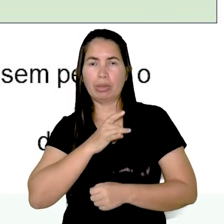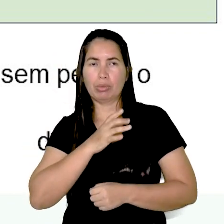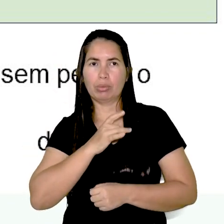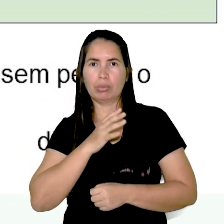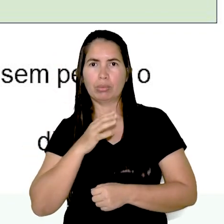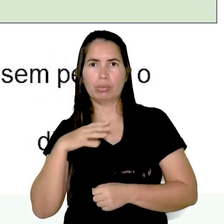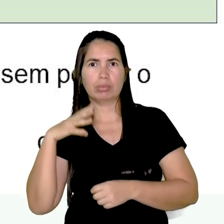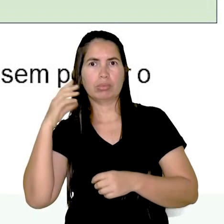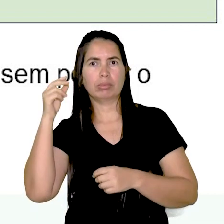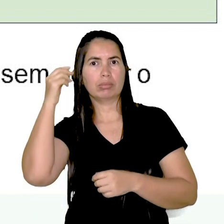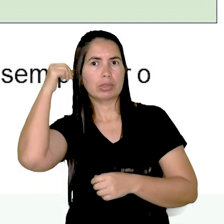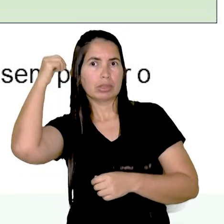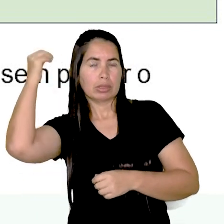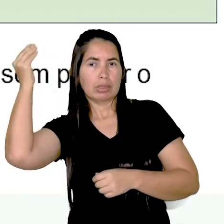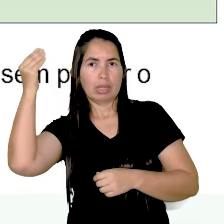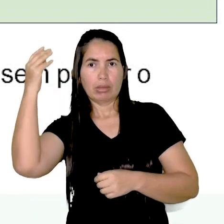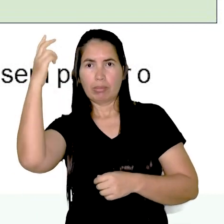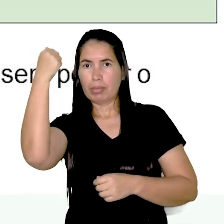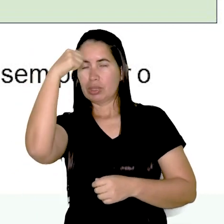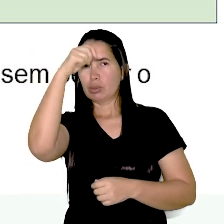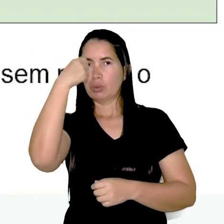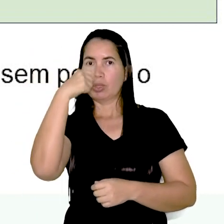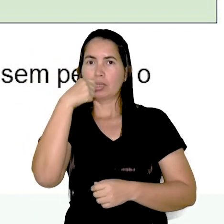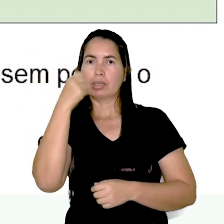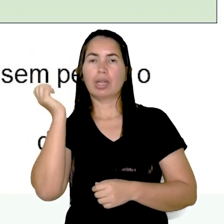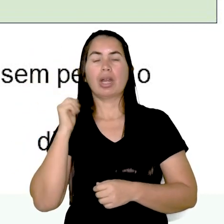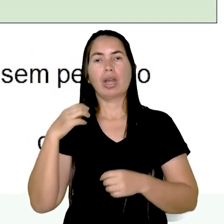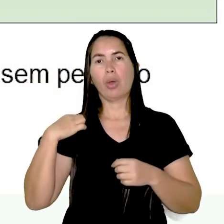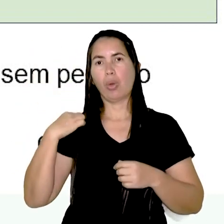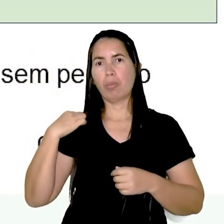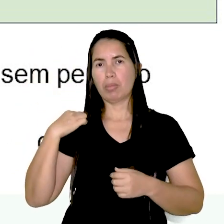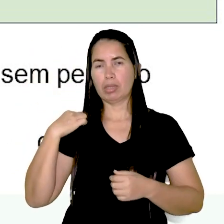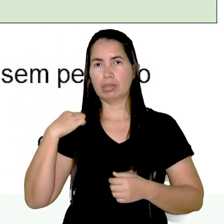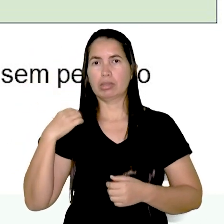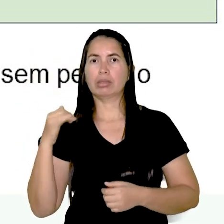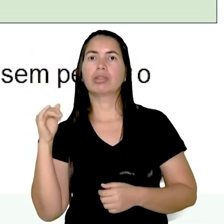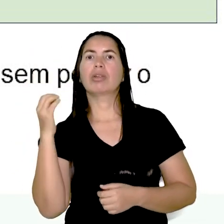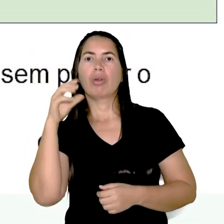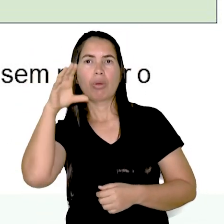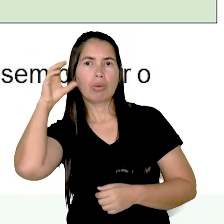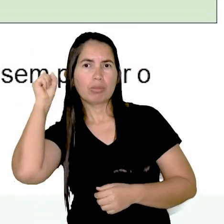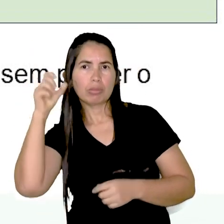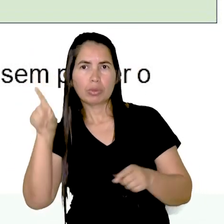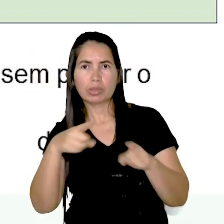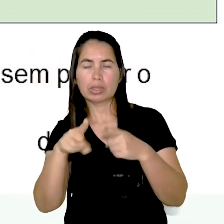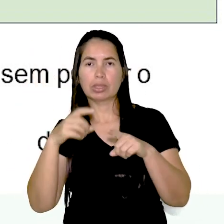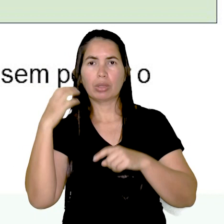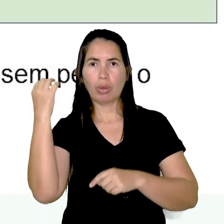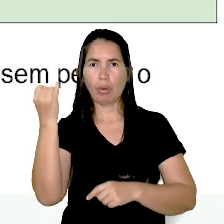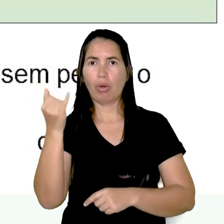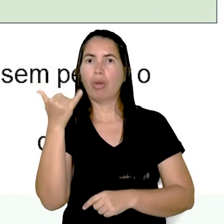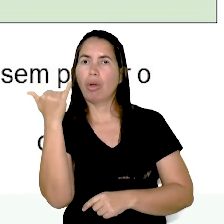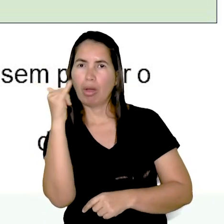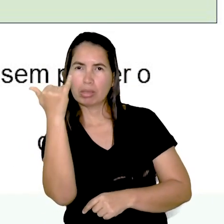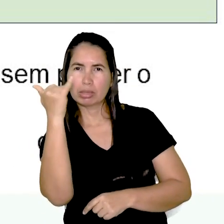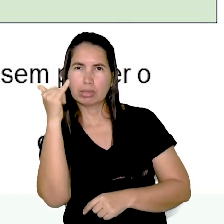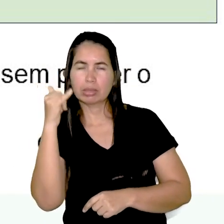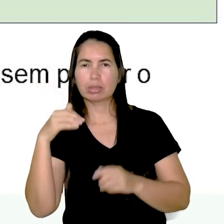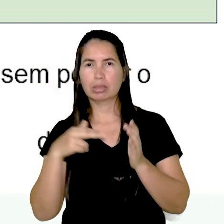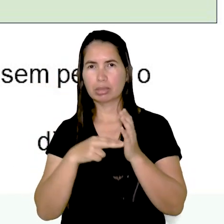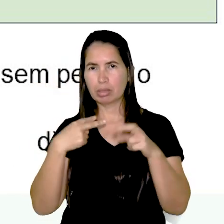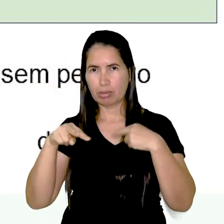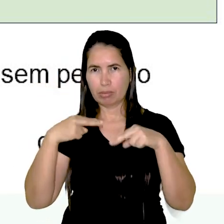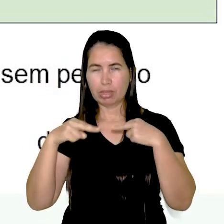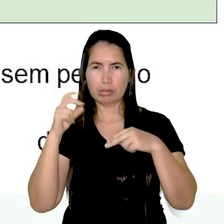penteados punks, pinturas na cara, roupas dark e ouvem rock horror. Até novela de